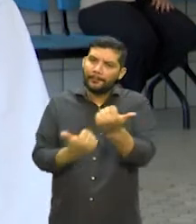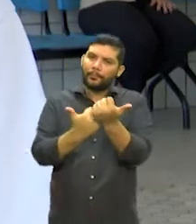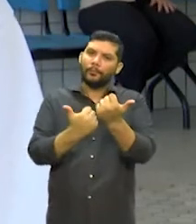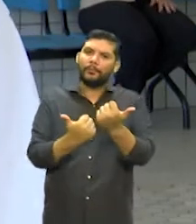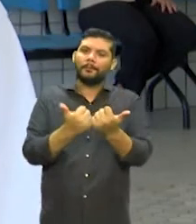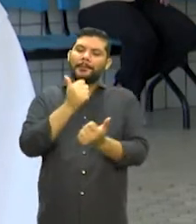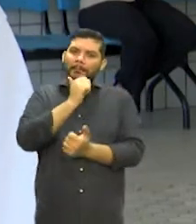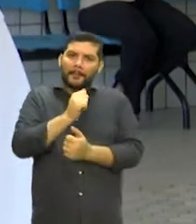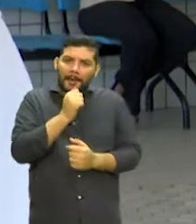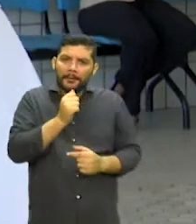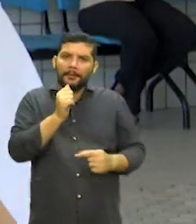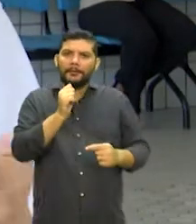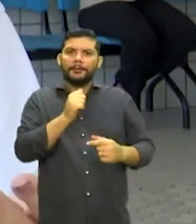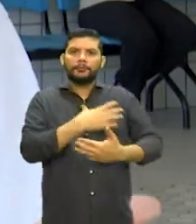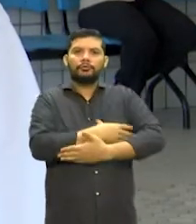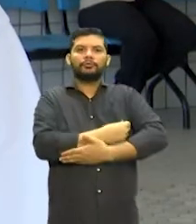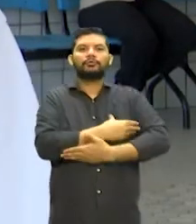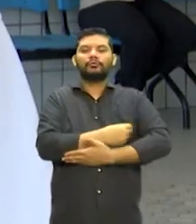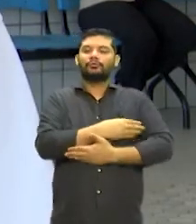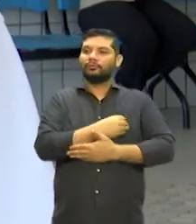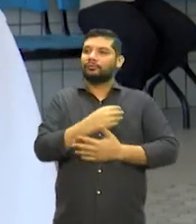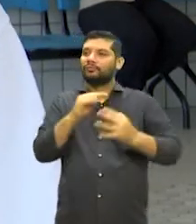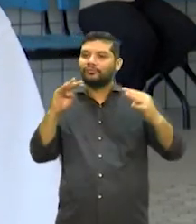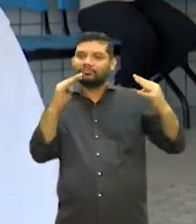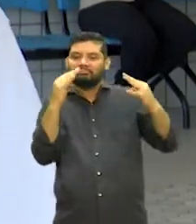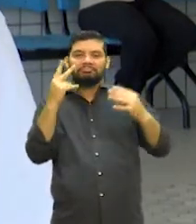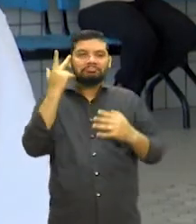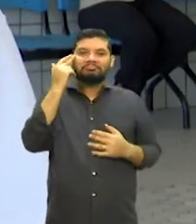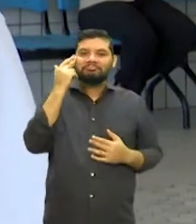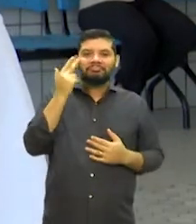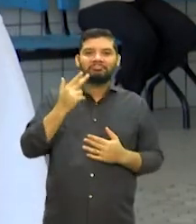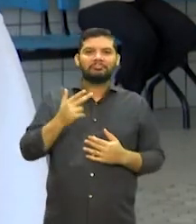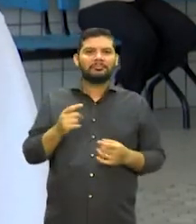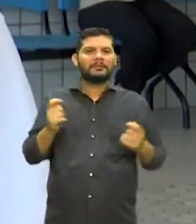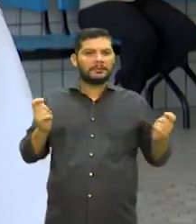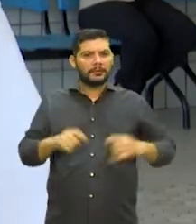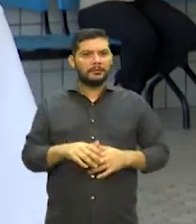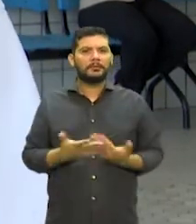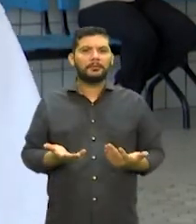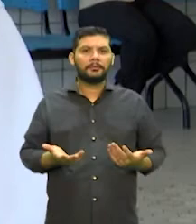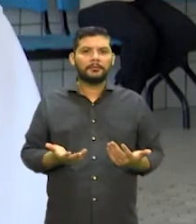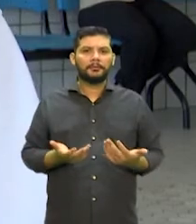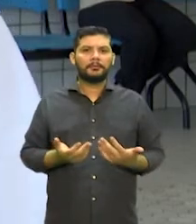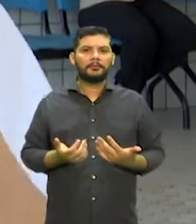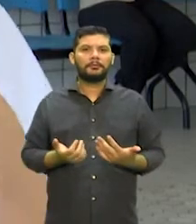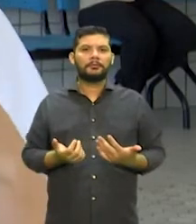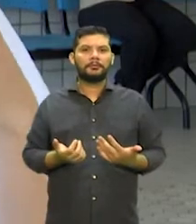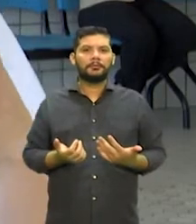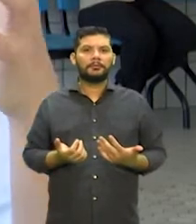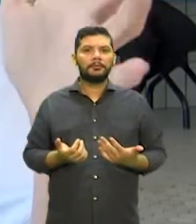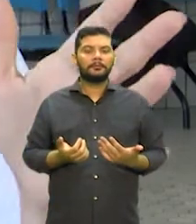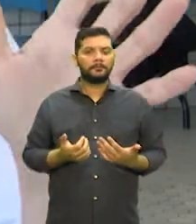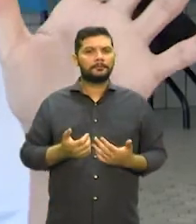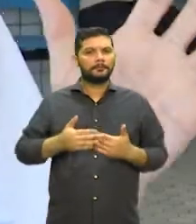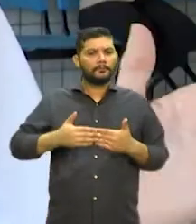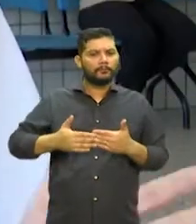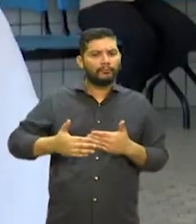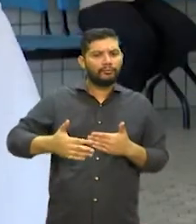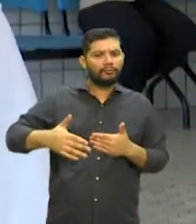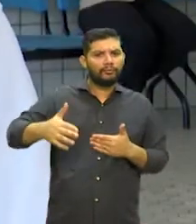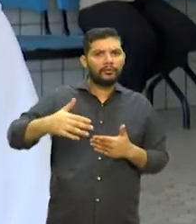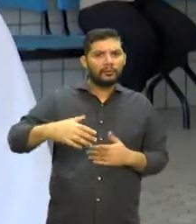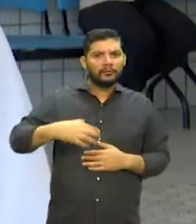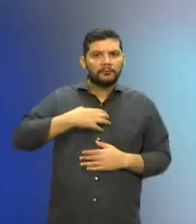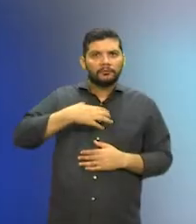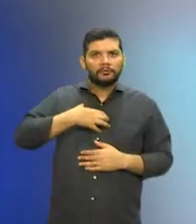amamentar em qualquer local, por seis meses de forma exclusiva. A mãe consegue amamentar por mais anos o bebê, até quando ela, bebê e a